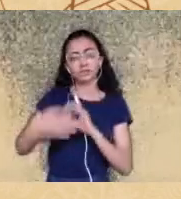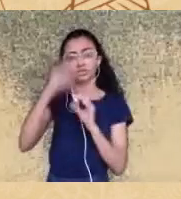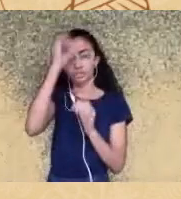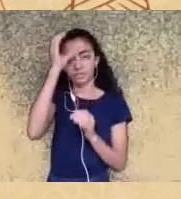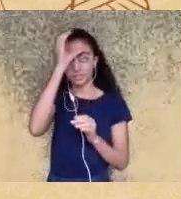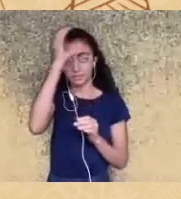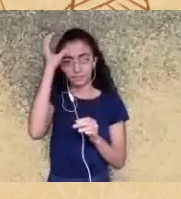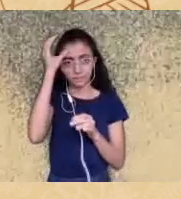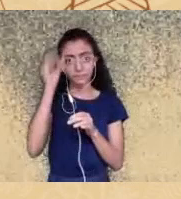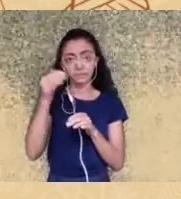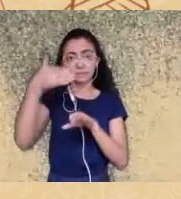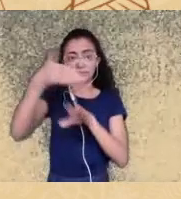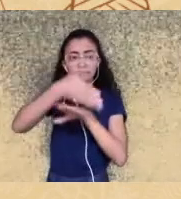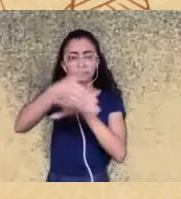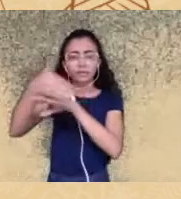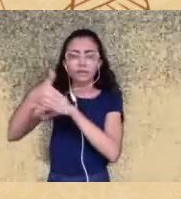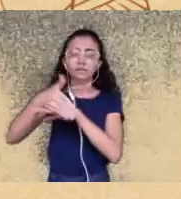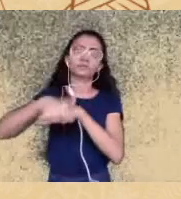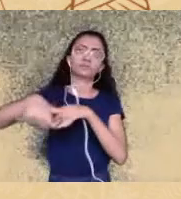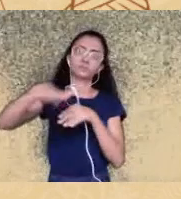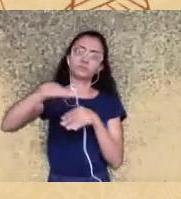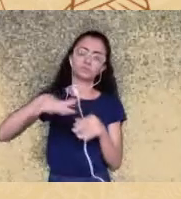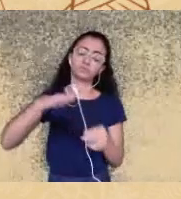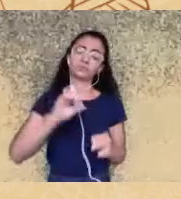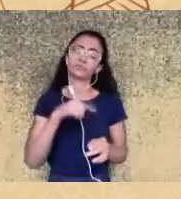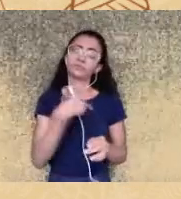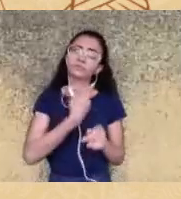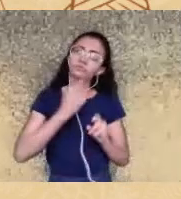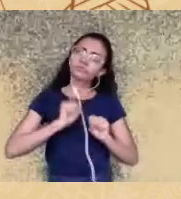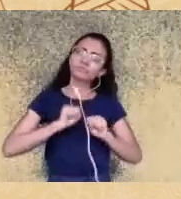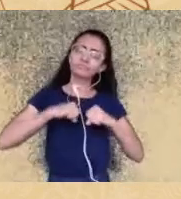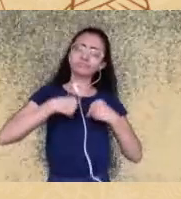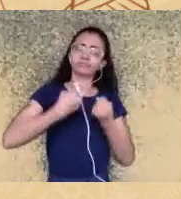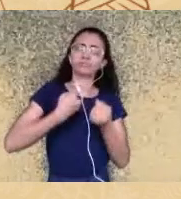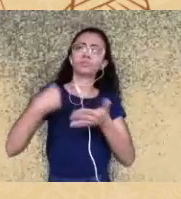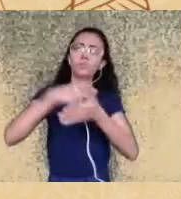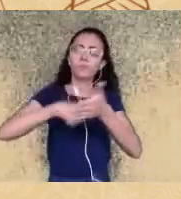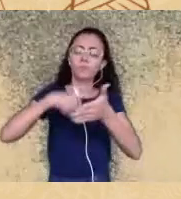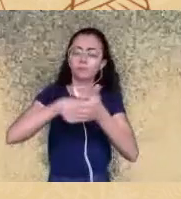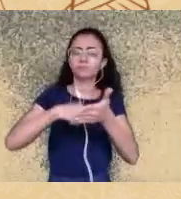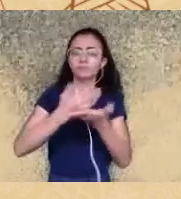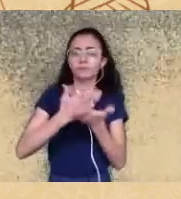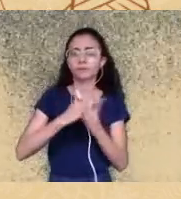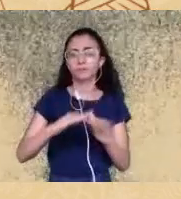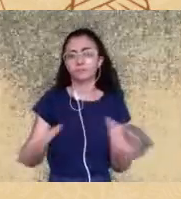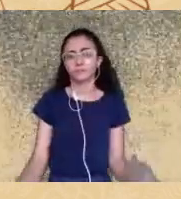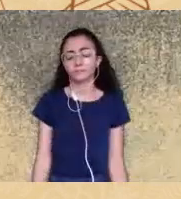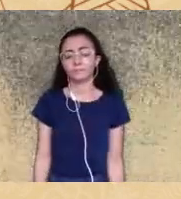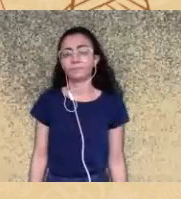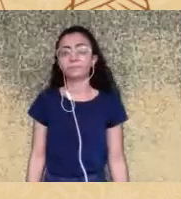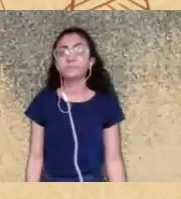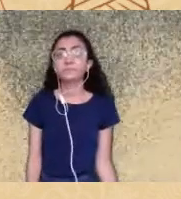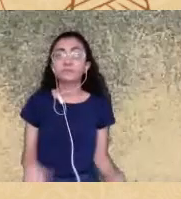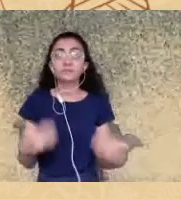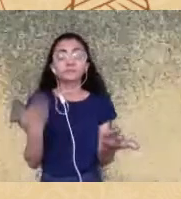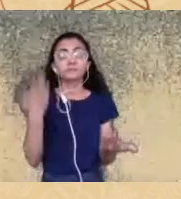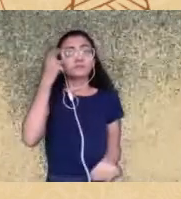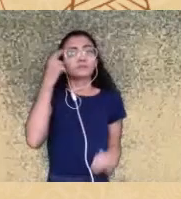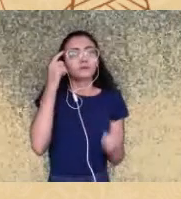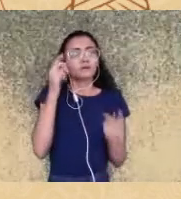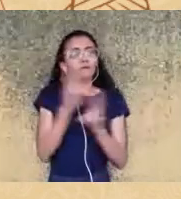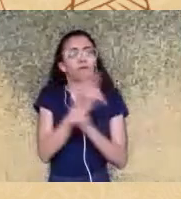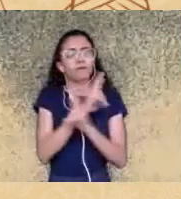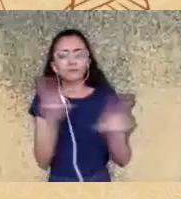então é algo que a gente tem lutado muito nesse sentido e aí pensando essa relação do Estado